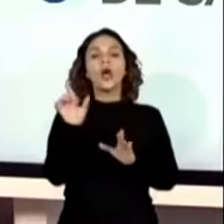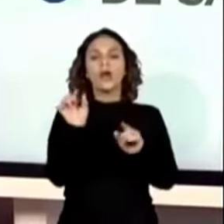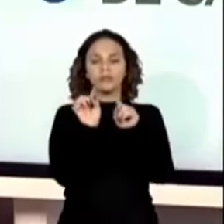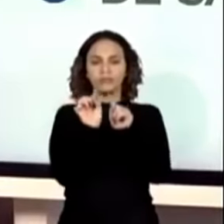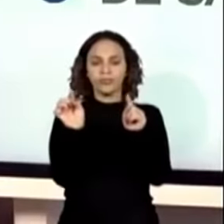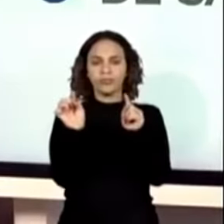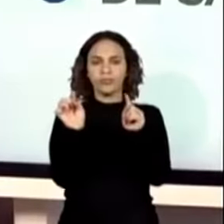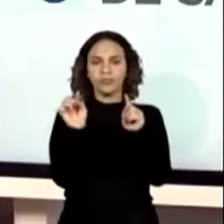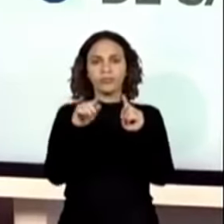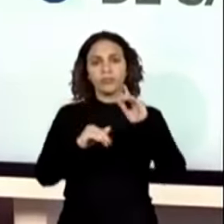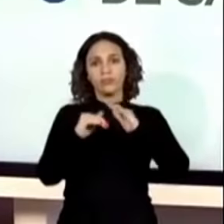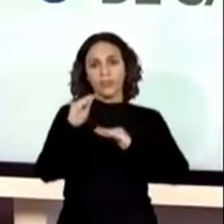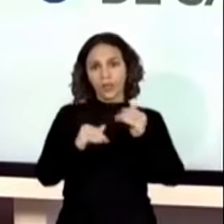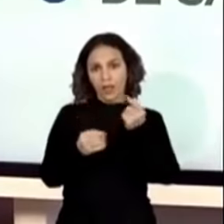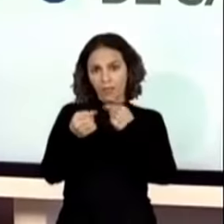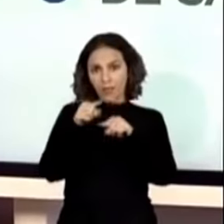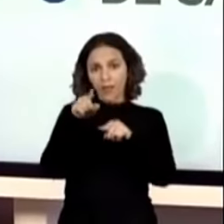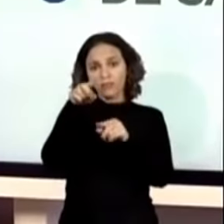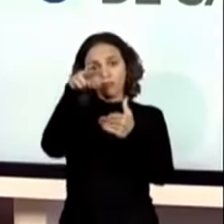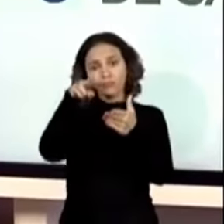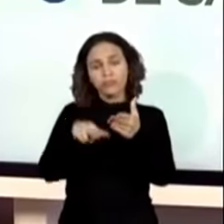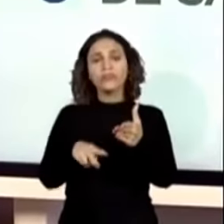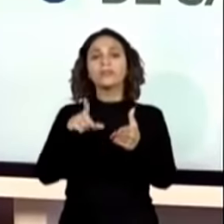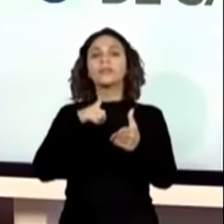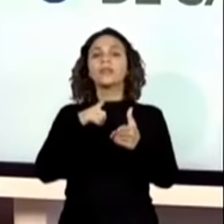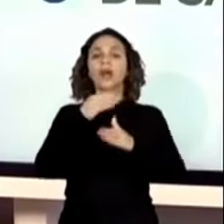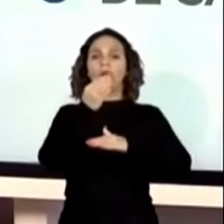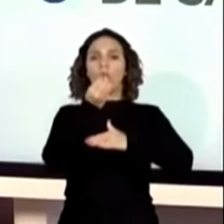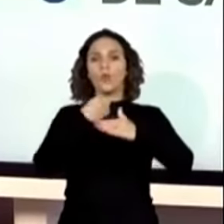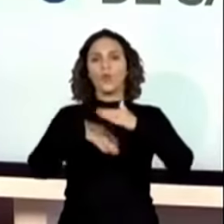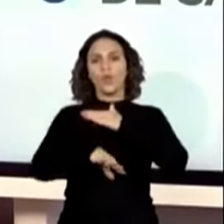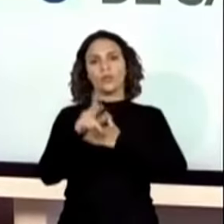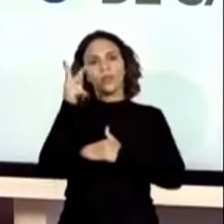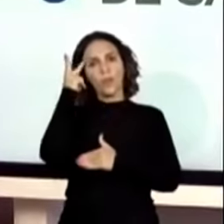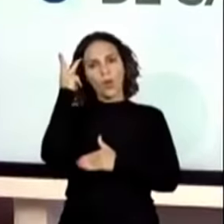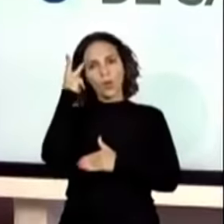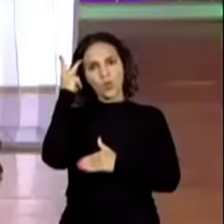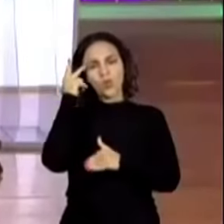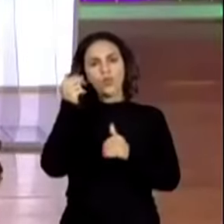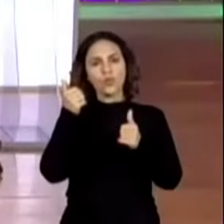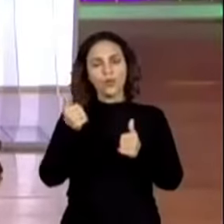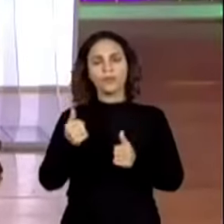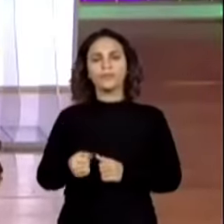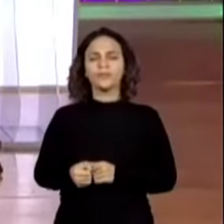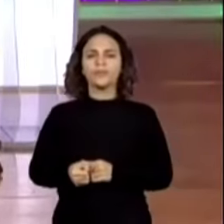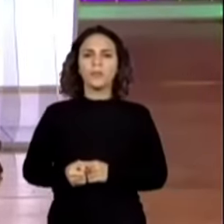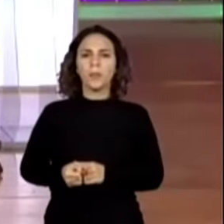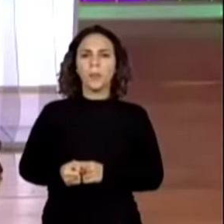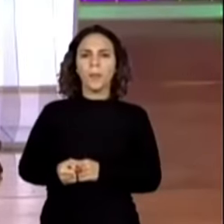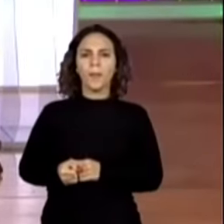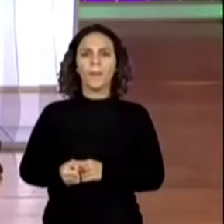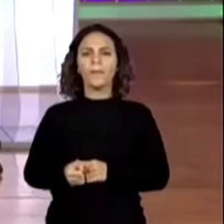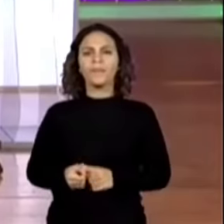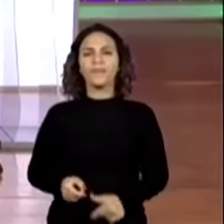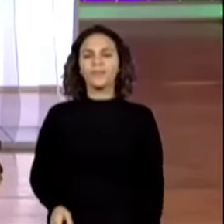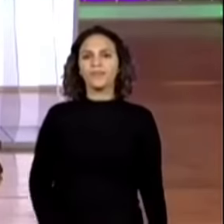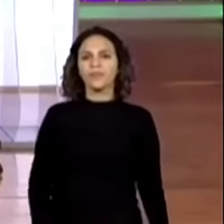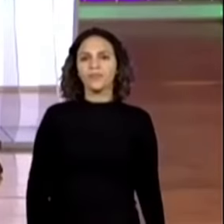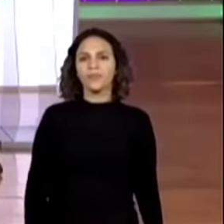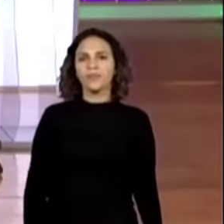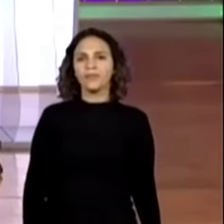que são facilmente encontrados no currículo paulista. Tá certo? Então vamos para as habilidades da aula de hoje.